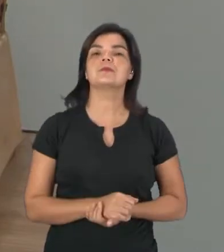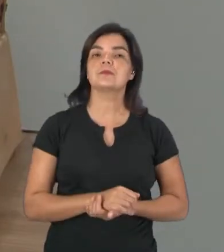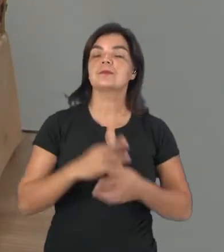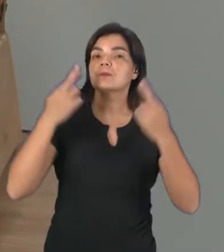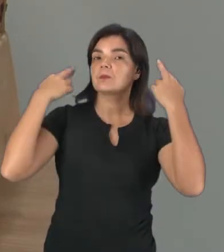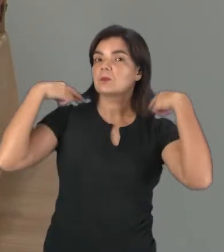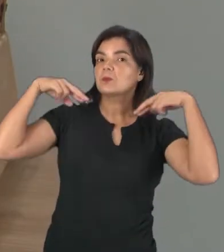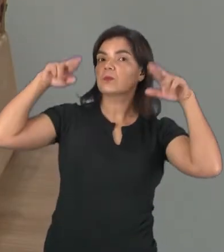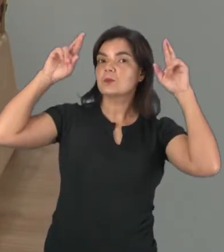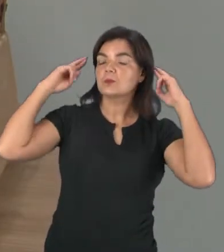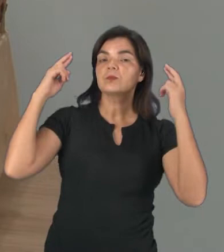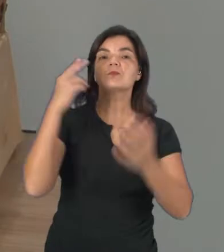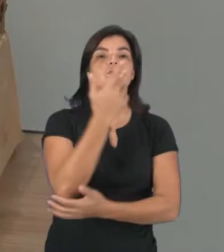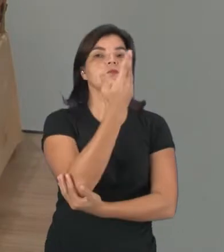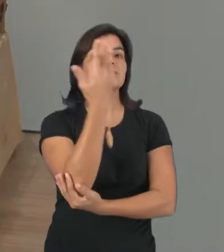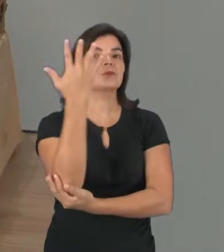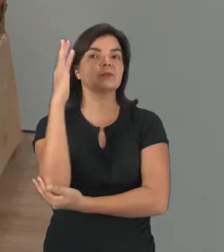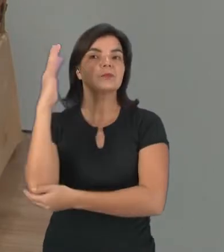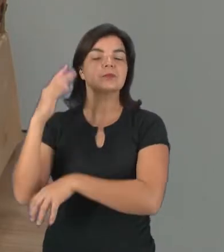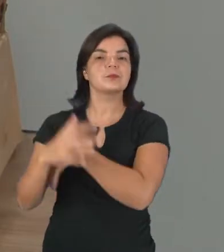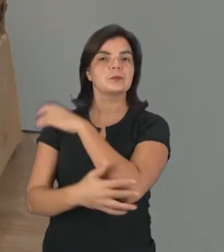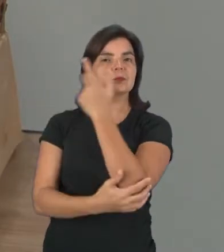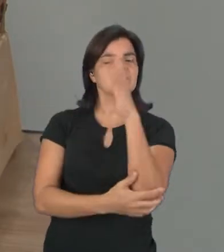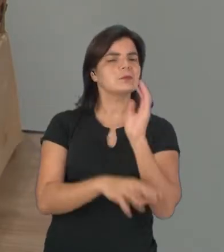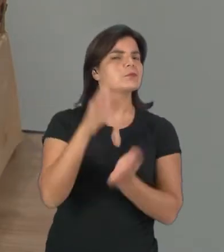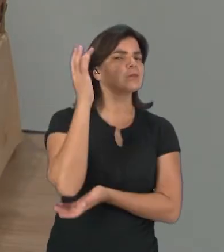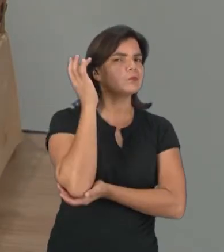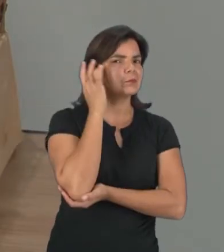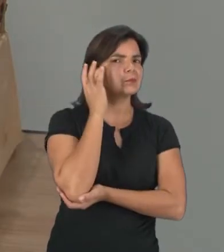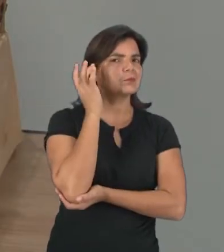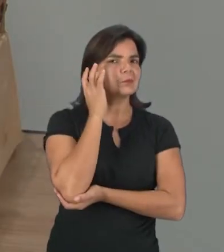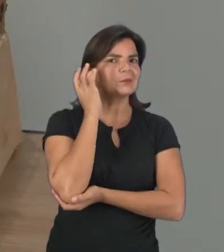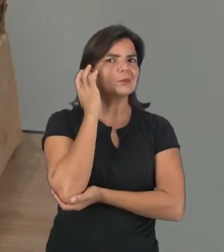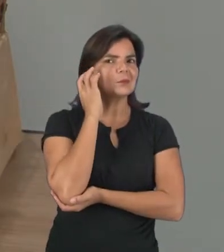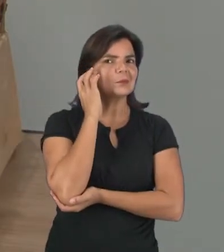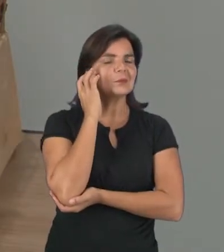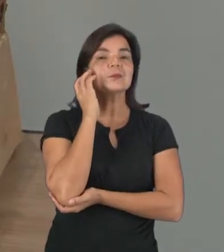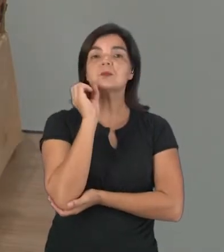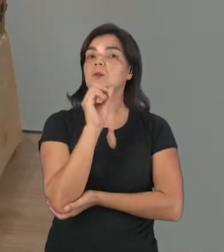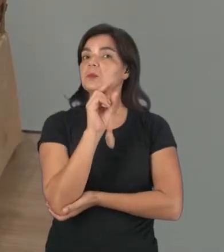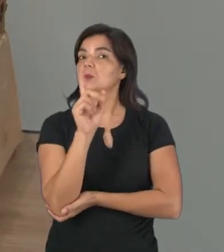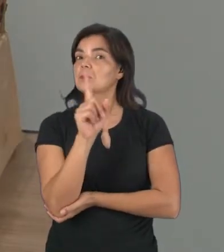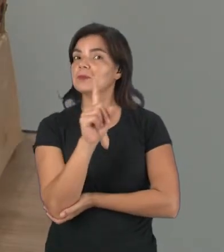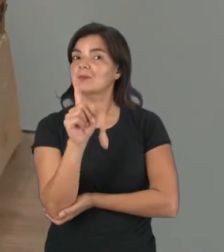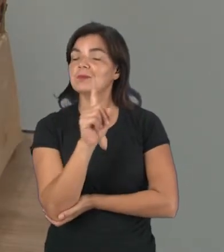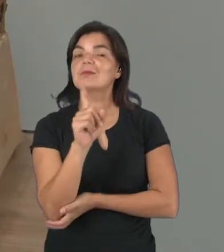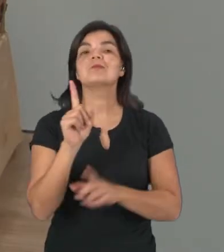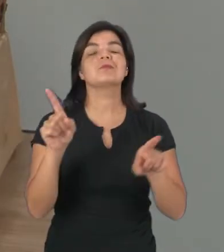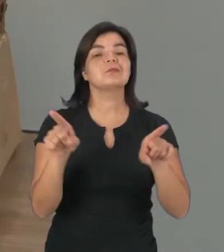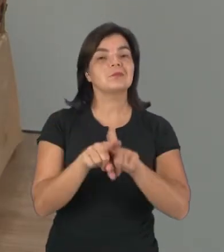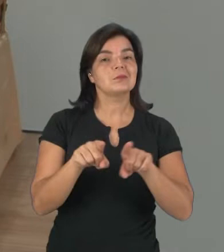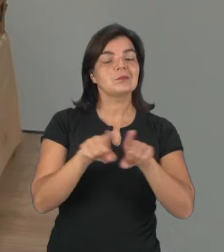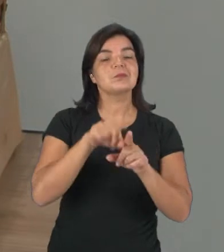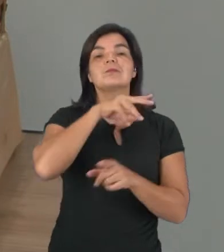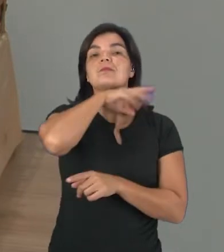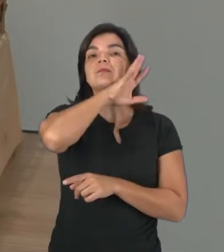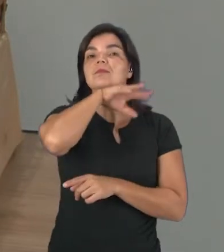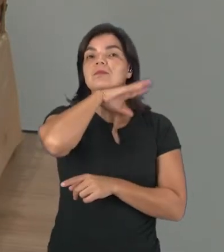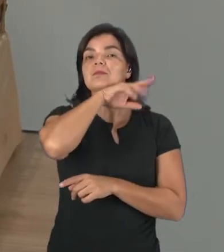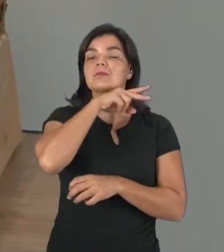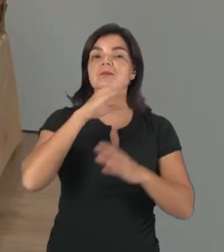A ovelha é um animal silvestre? Será que é um animal selvagem? Não. Ela é um animal